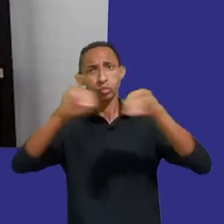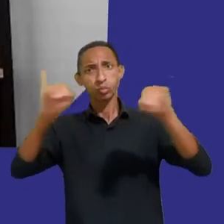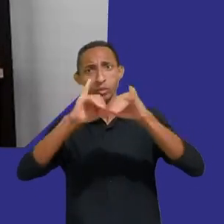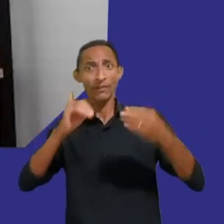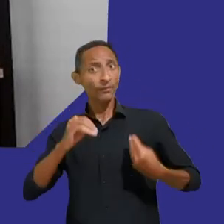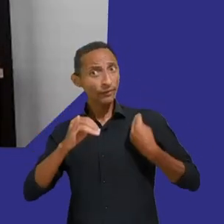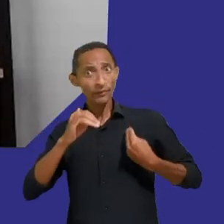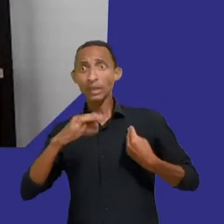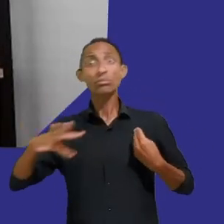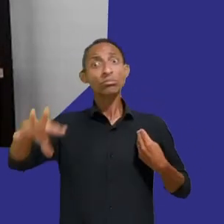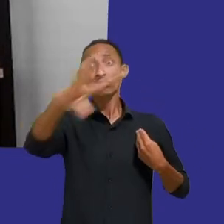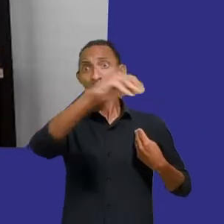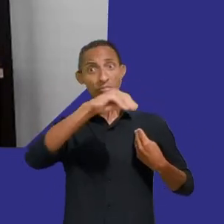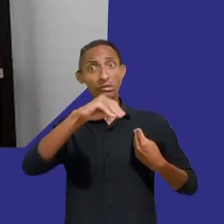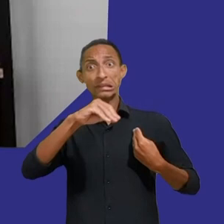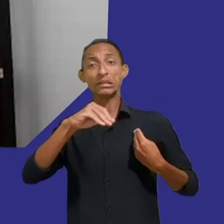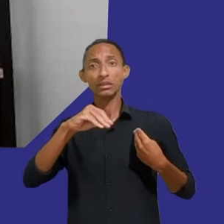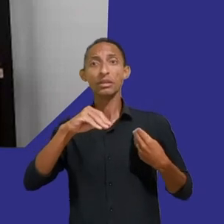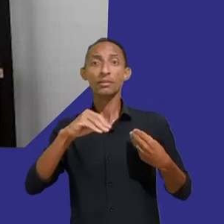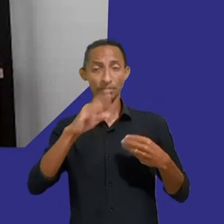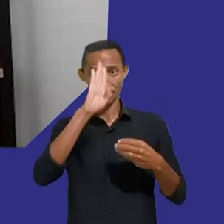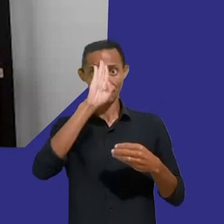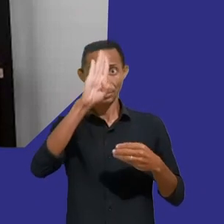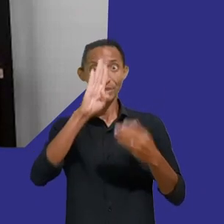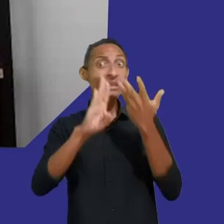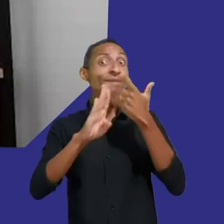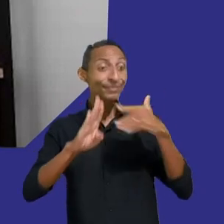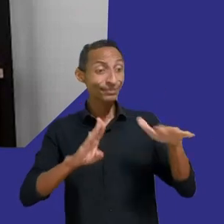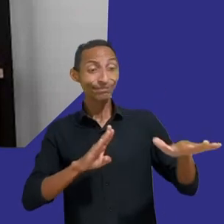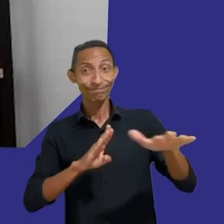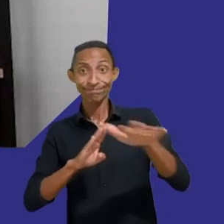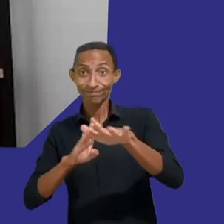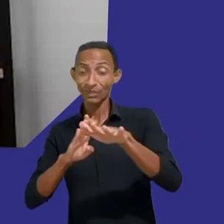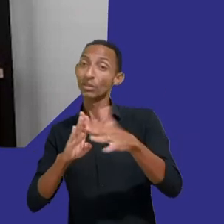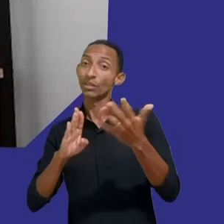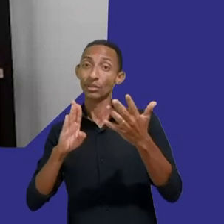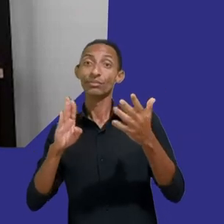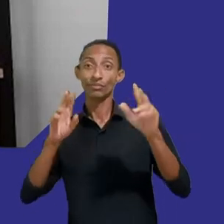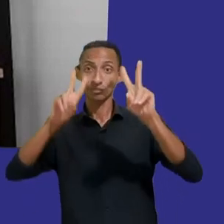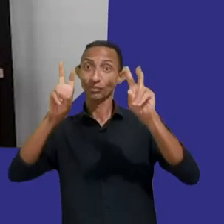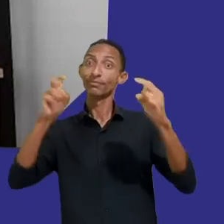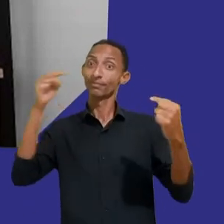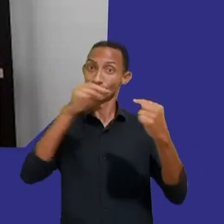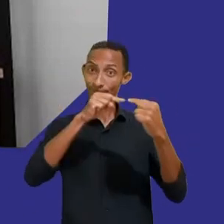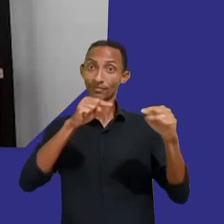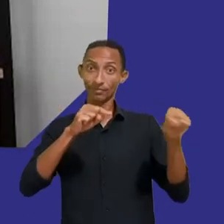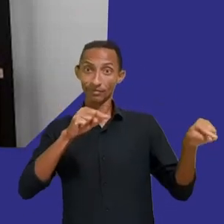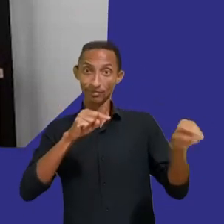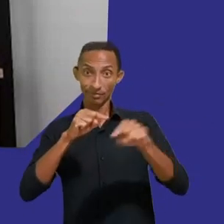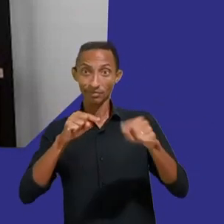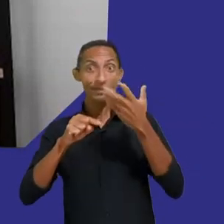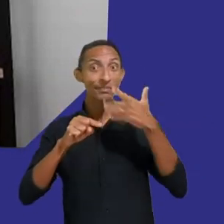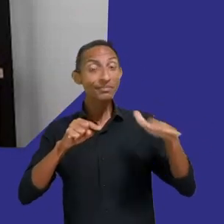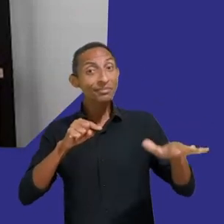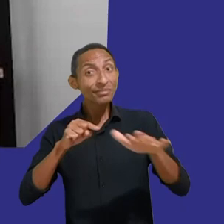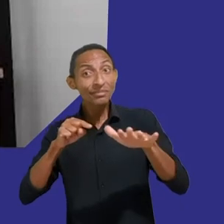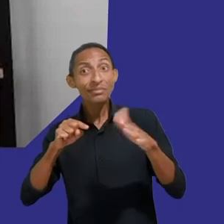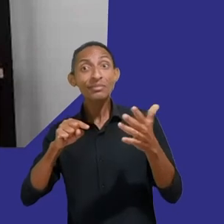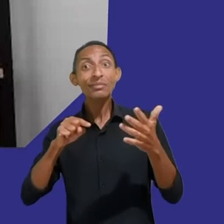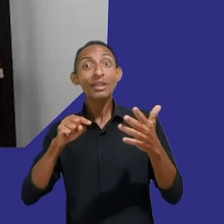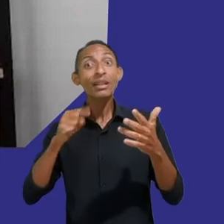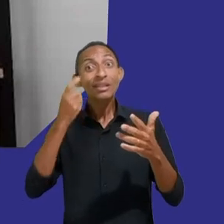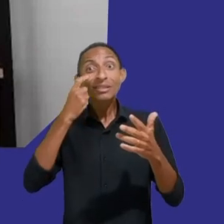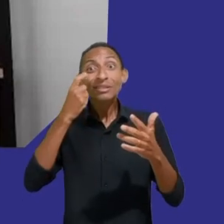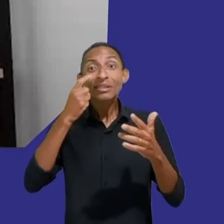Esse vai ser o foco das nossas conversas de hoje. A gente vai falar sobre exploração comercial infantil dentro do universo digital com